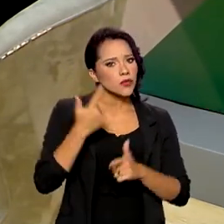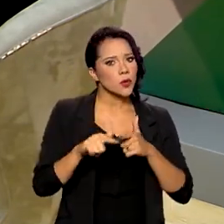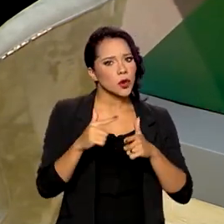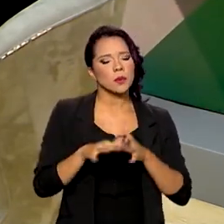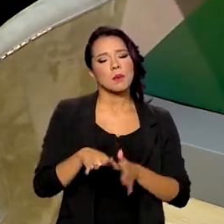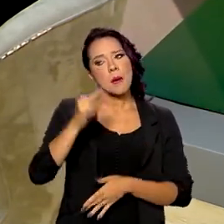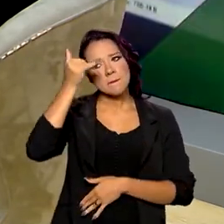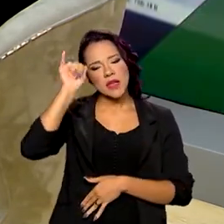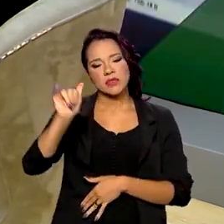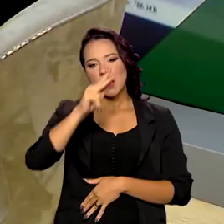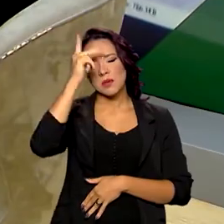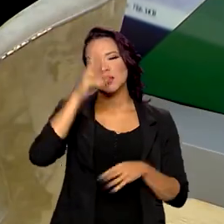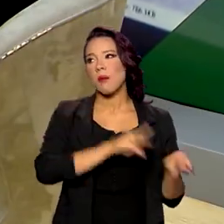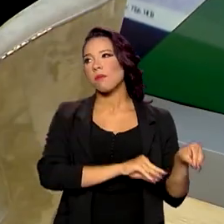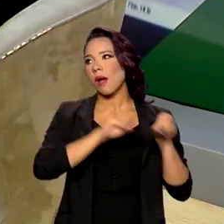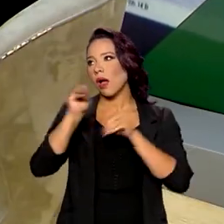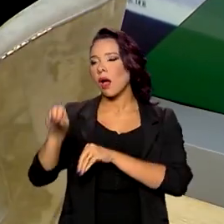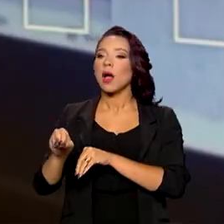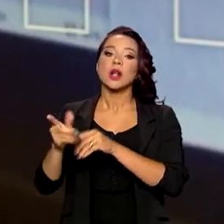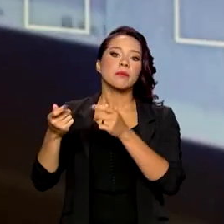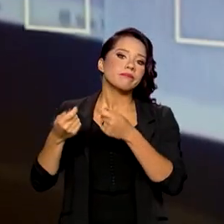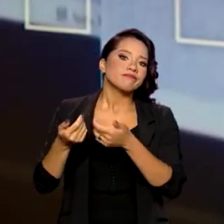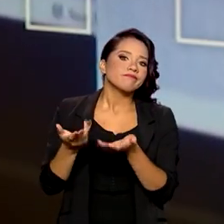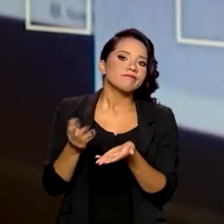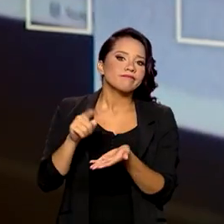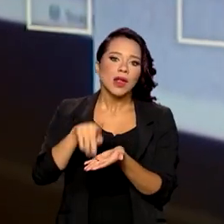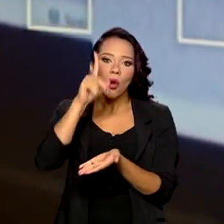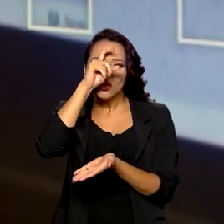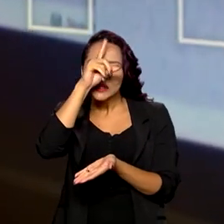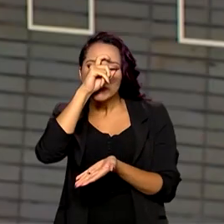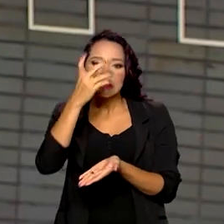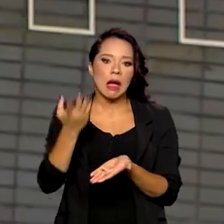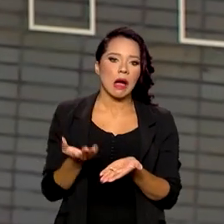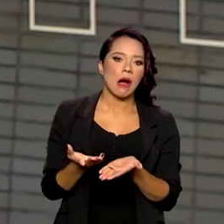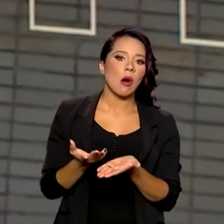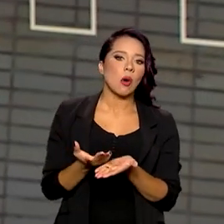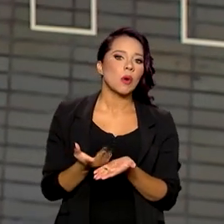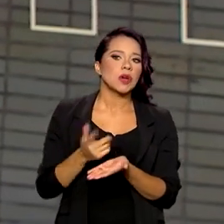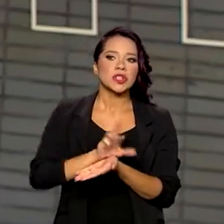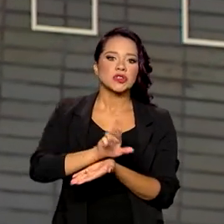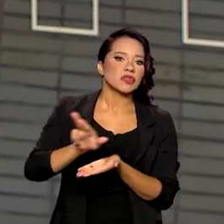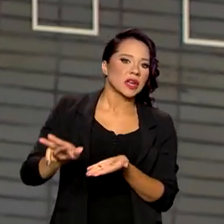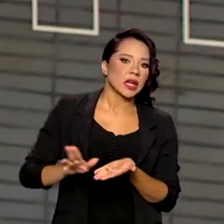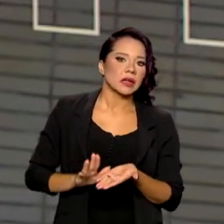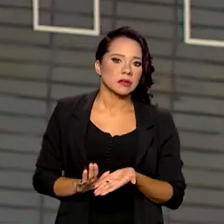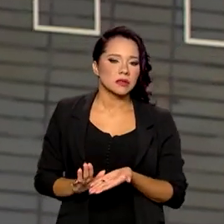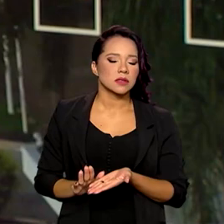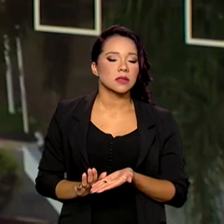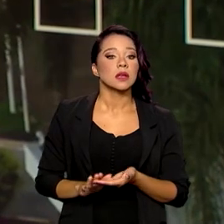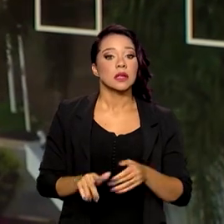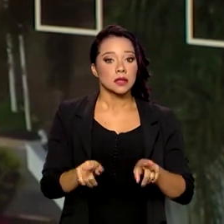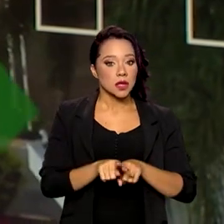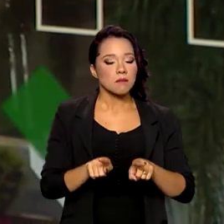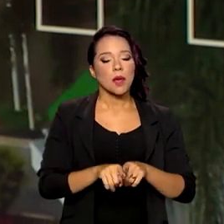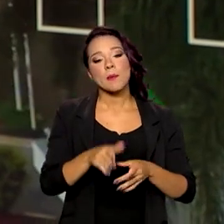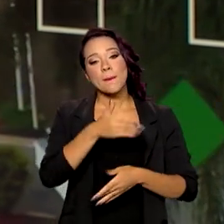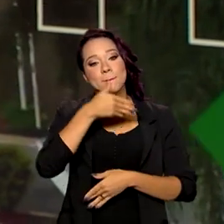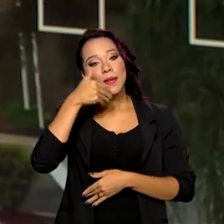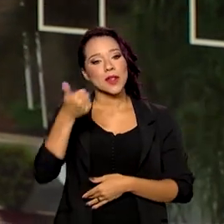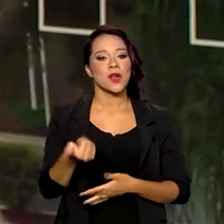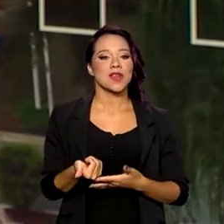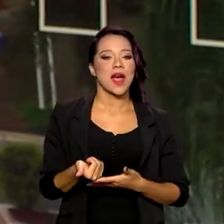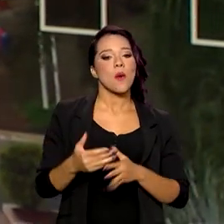evitando deslocamentos desnecessários para a atenção especializada e aprimorando